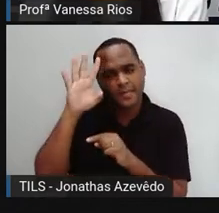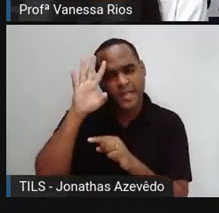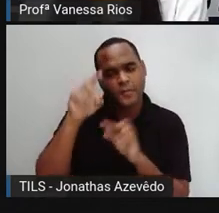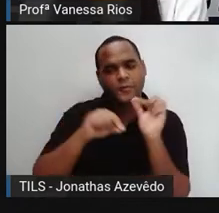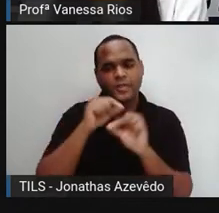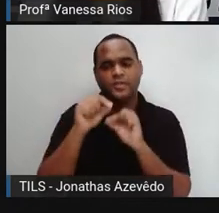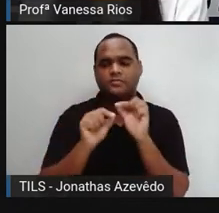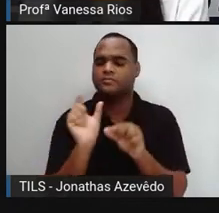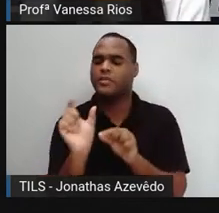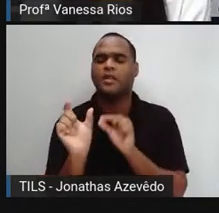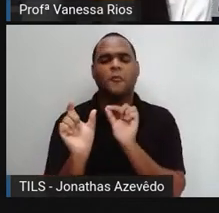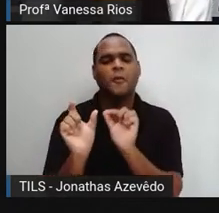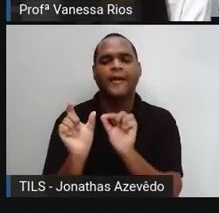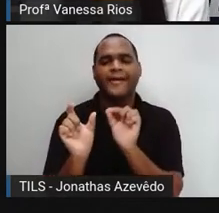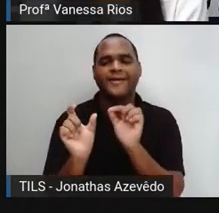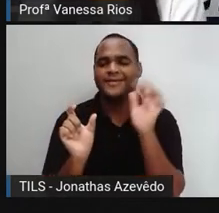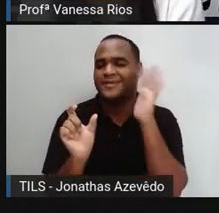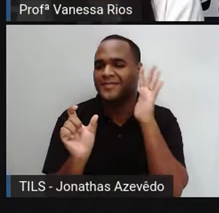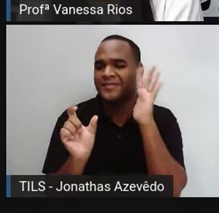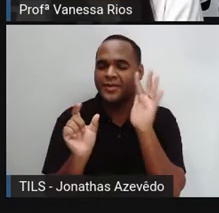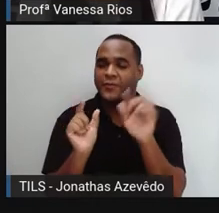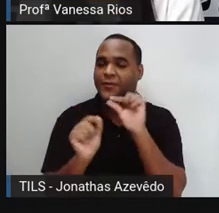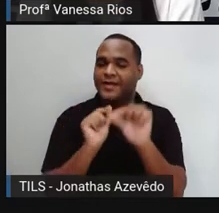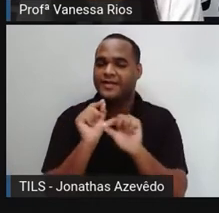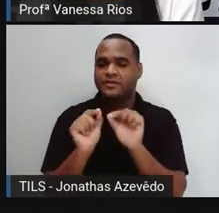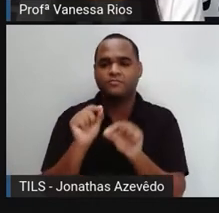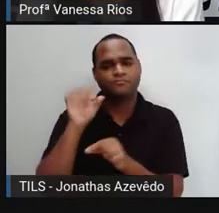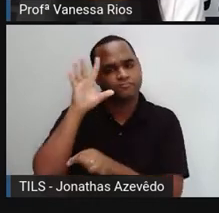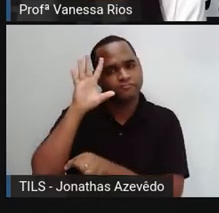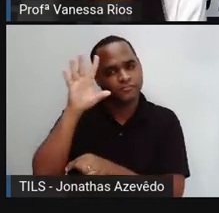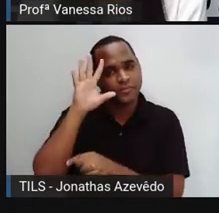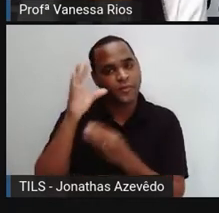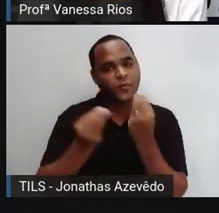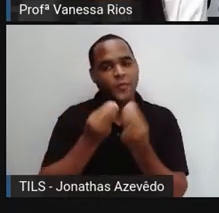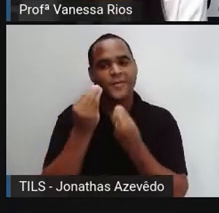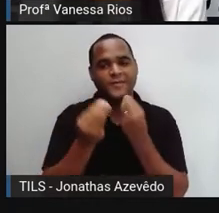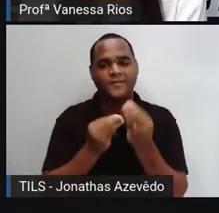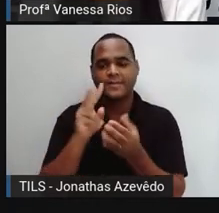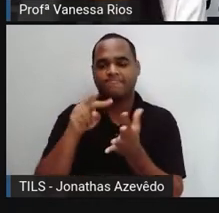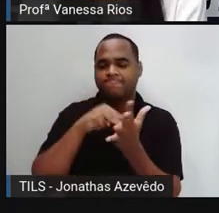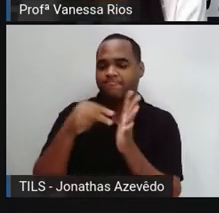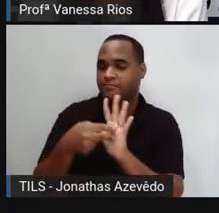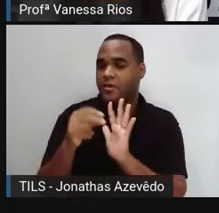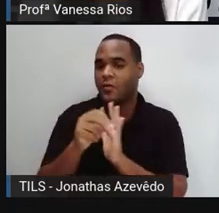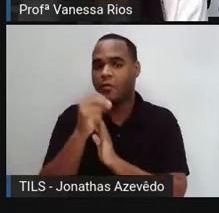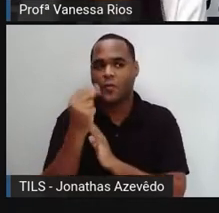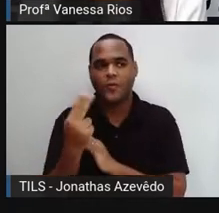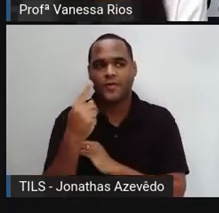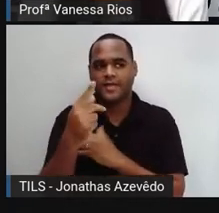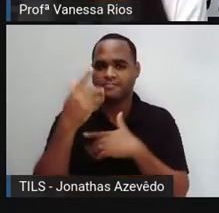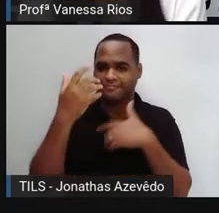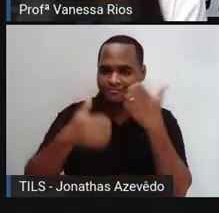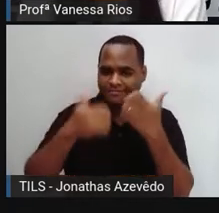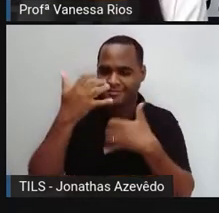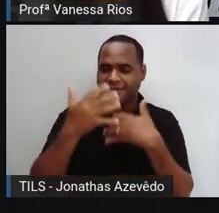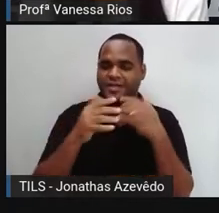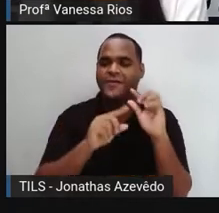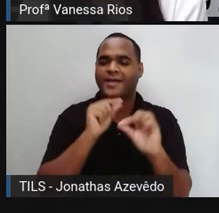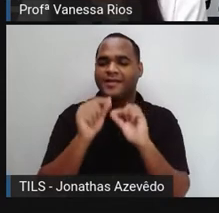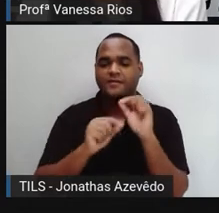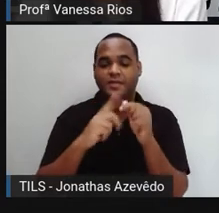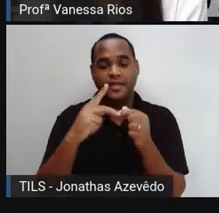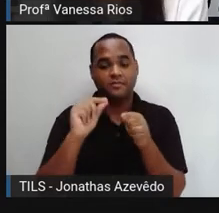palavra lhe faz refletir, lhe faz pensar? Se você tivesse que definir ou me explicar, como é que você